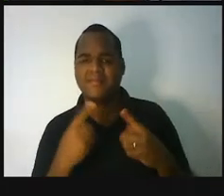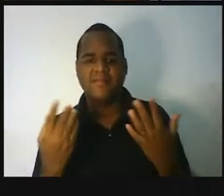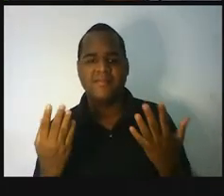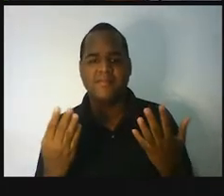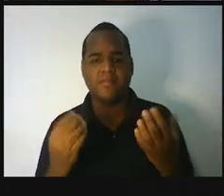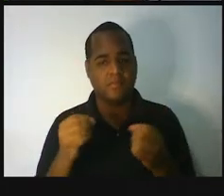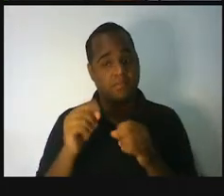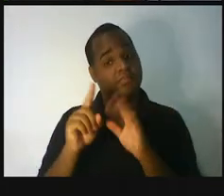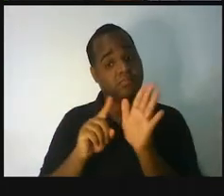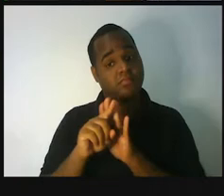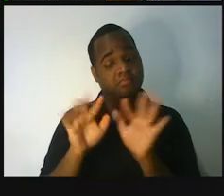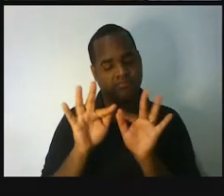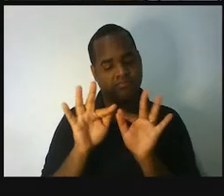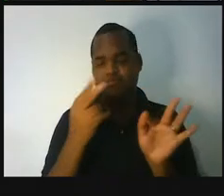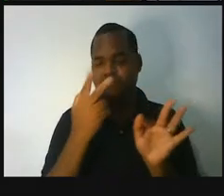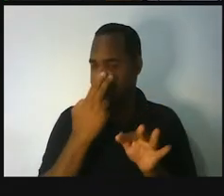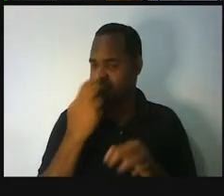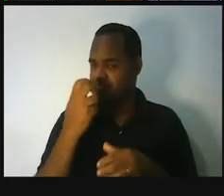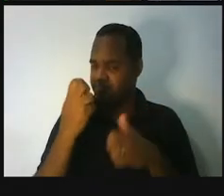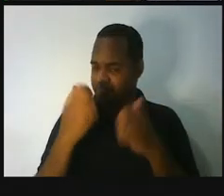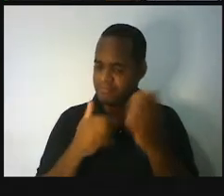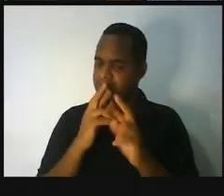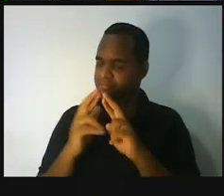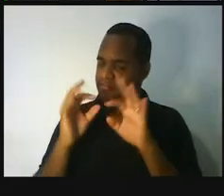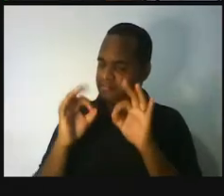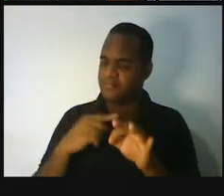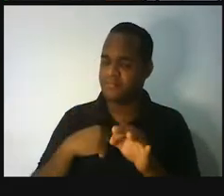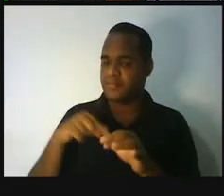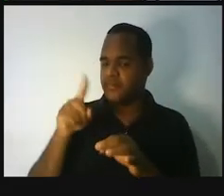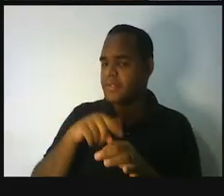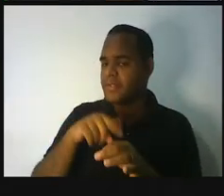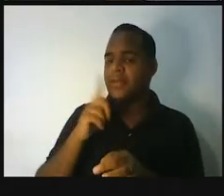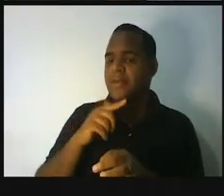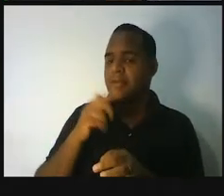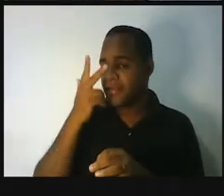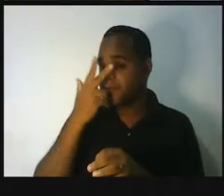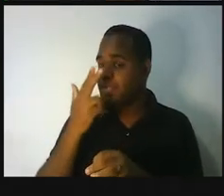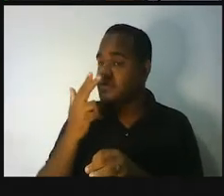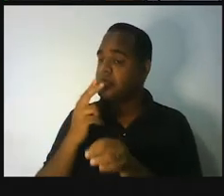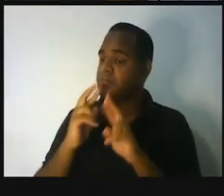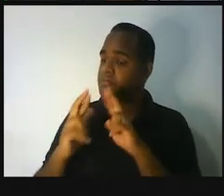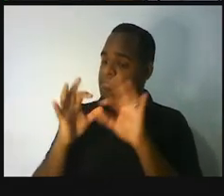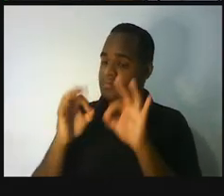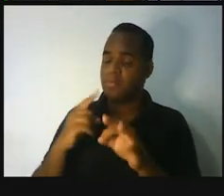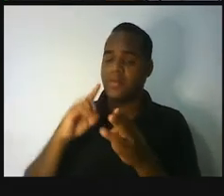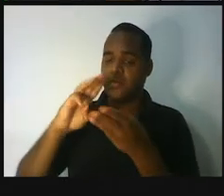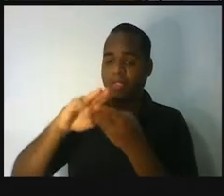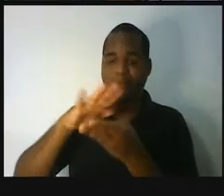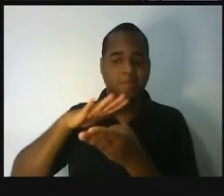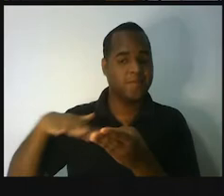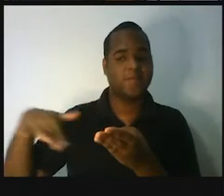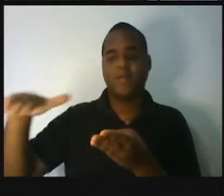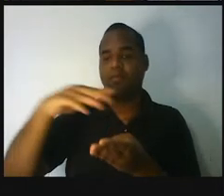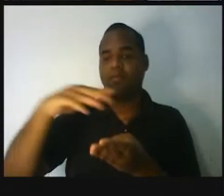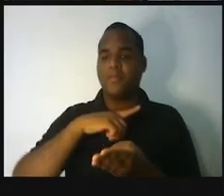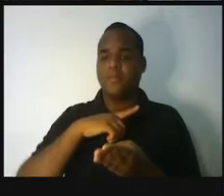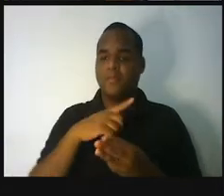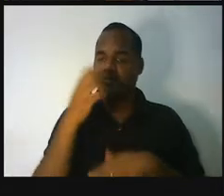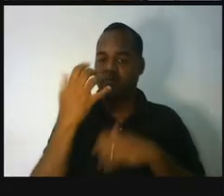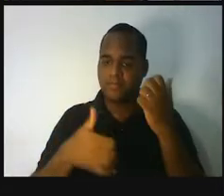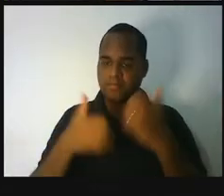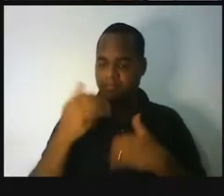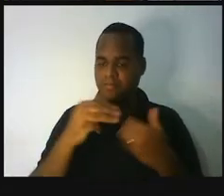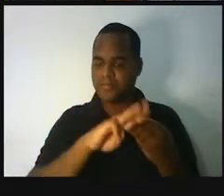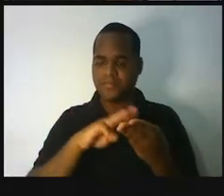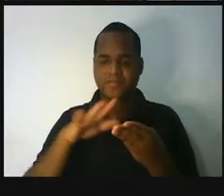é até simples de responder, e você já deve ter ouvido como resposta que a matemática está em toda parte, e por isso precisamos